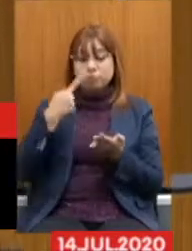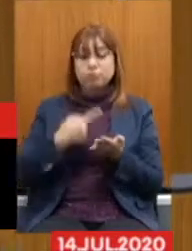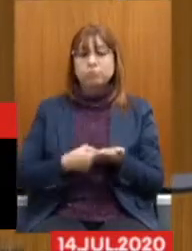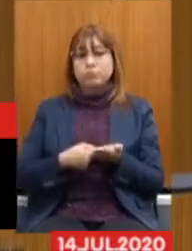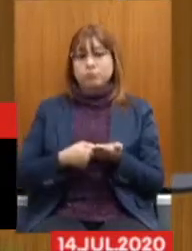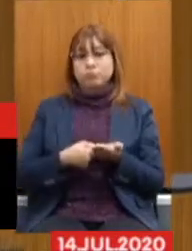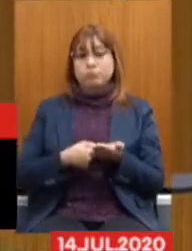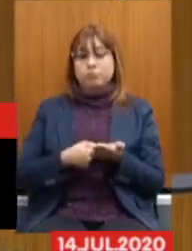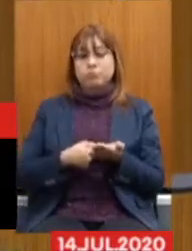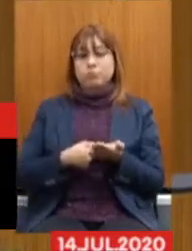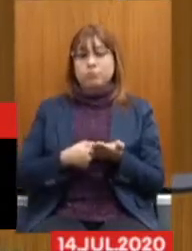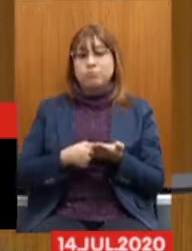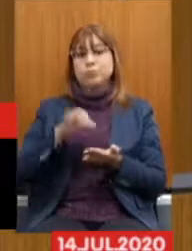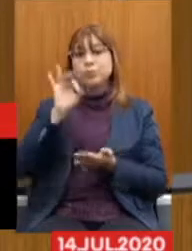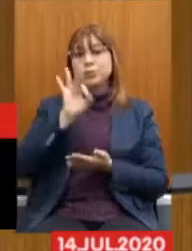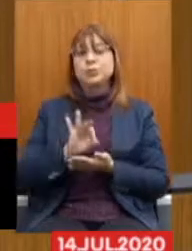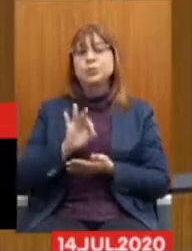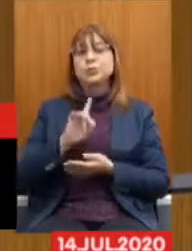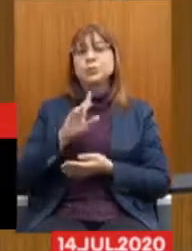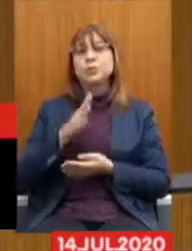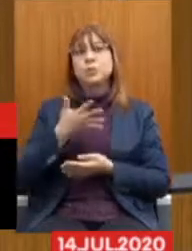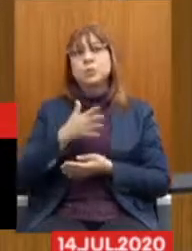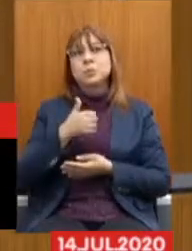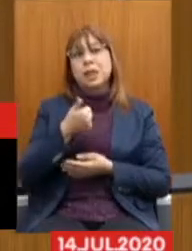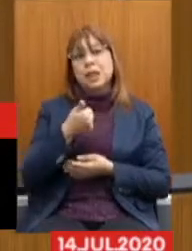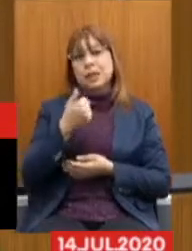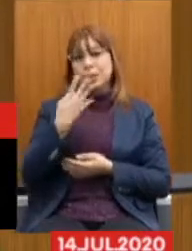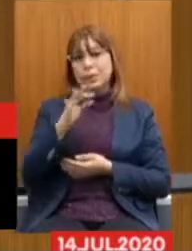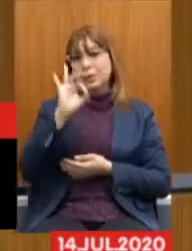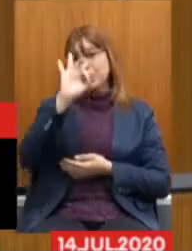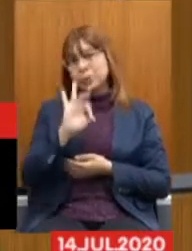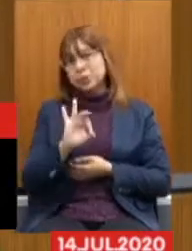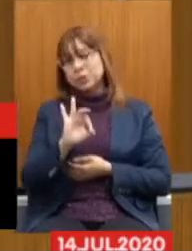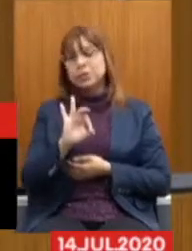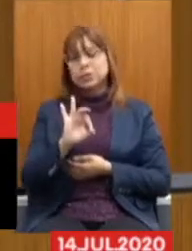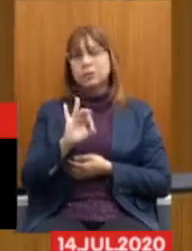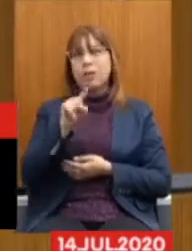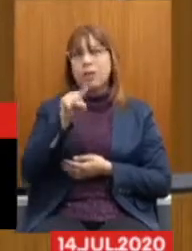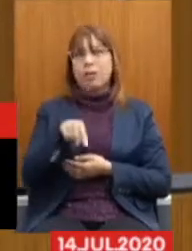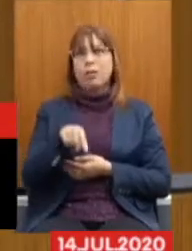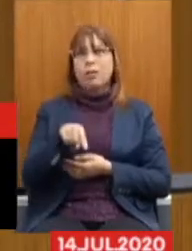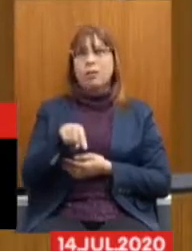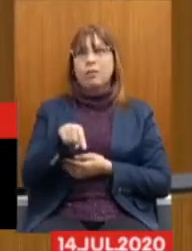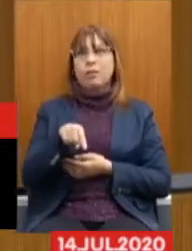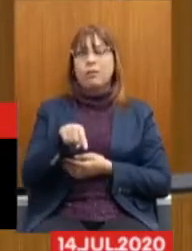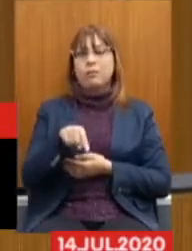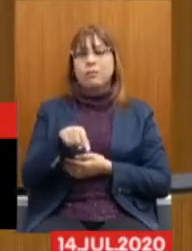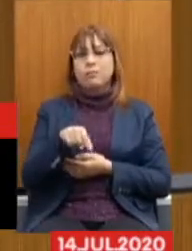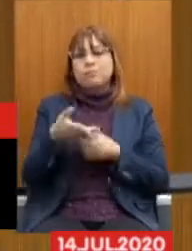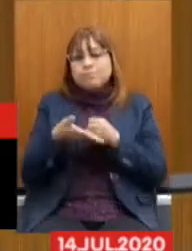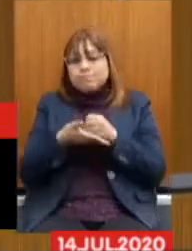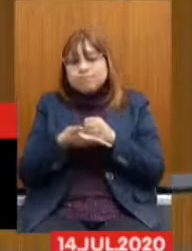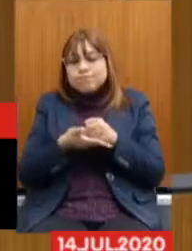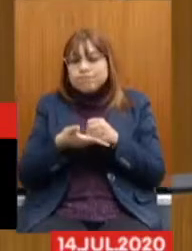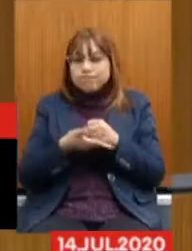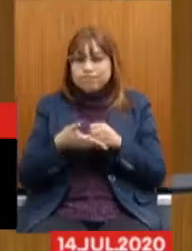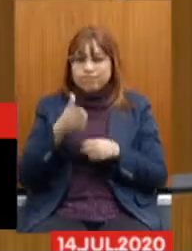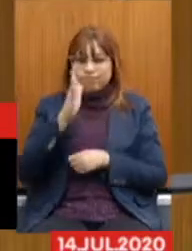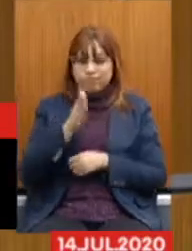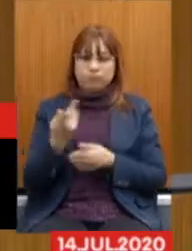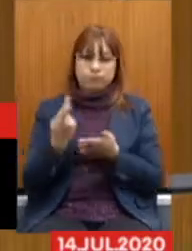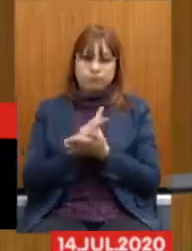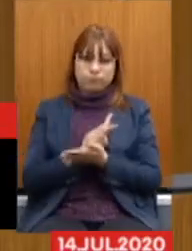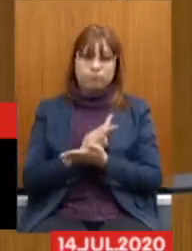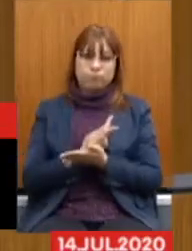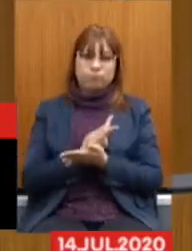contribuição previdenciária em torno de 14%, que foi o mínimo fixado na